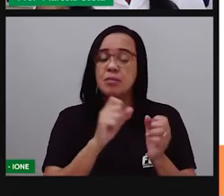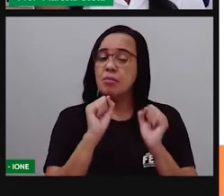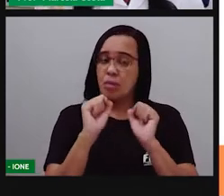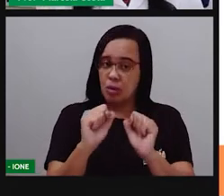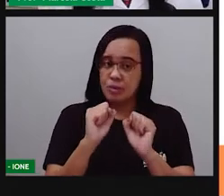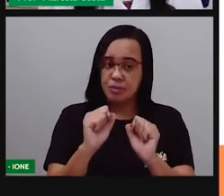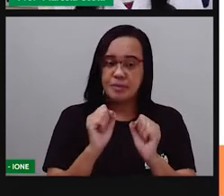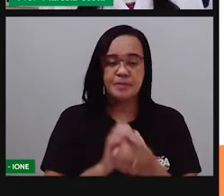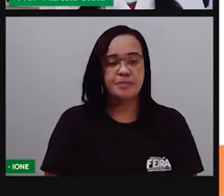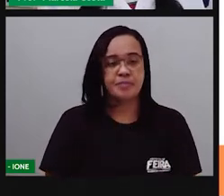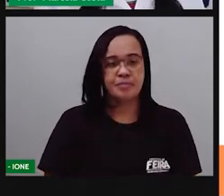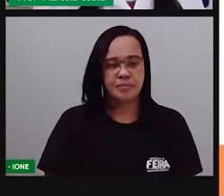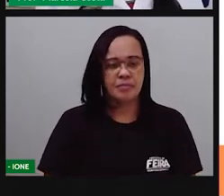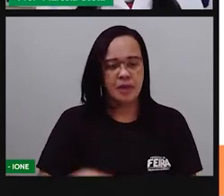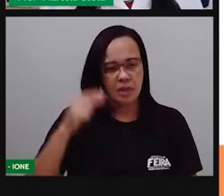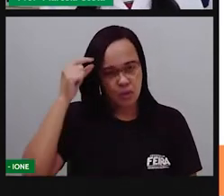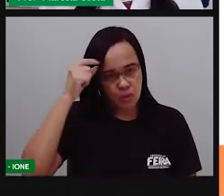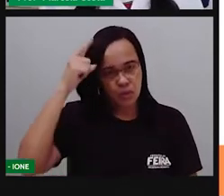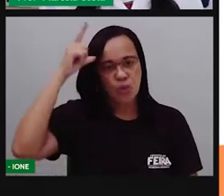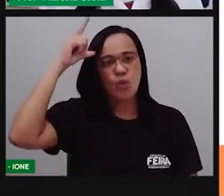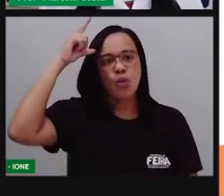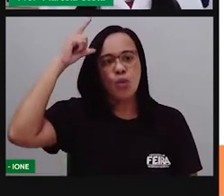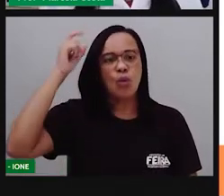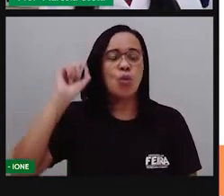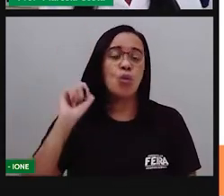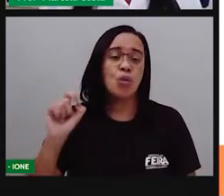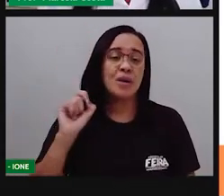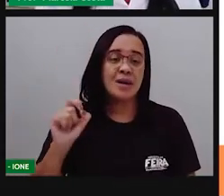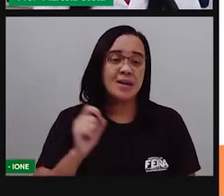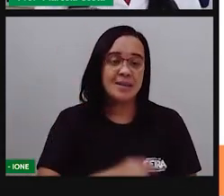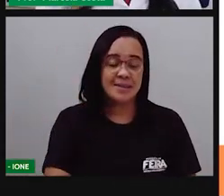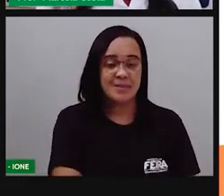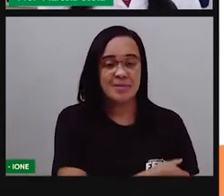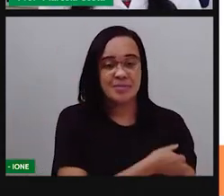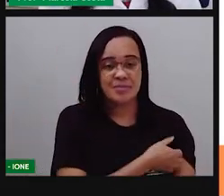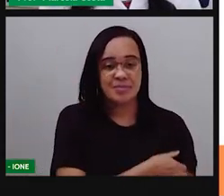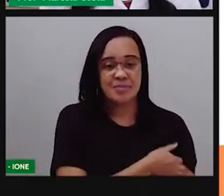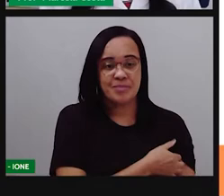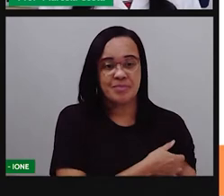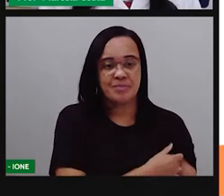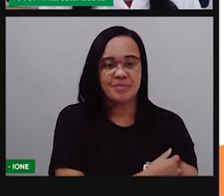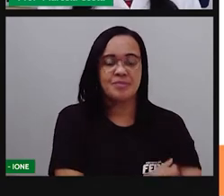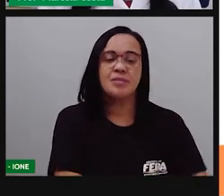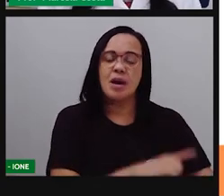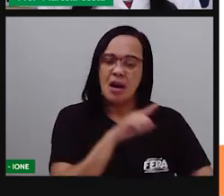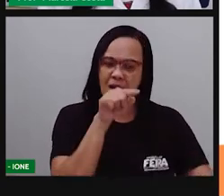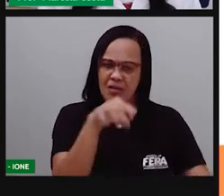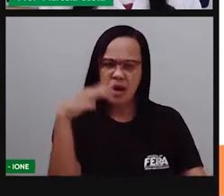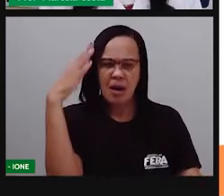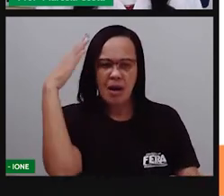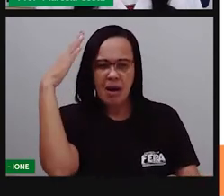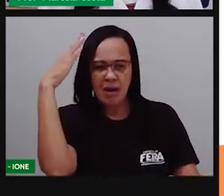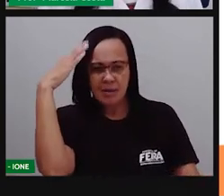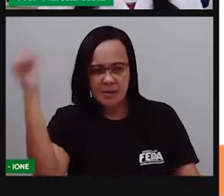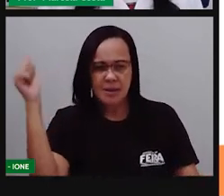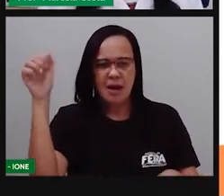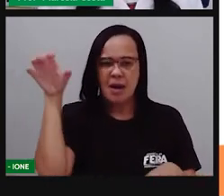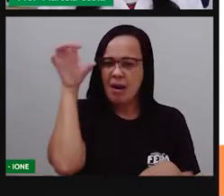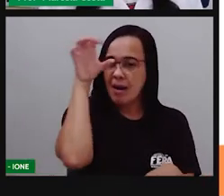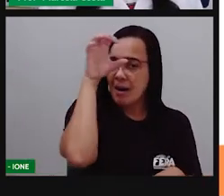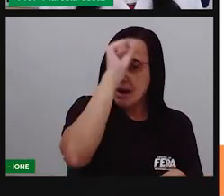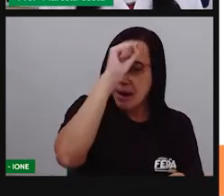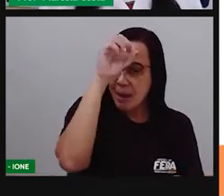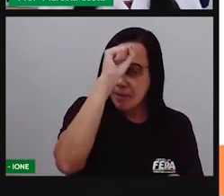Para aumentar ainda mais o seu desenvolvimento da leitura aqui do trava